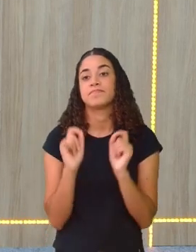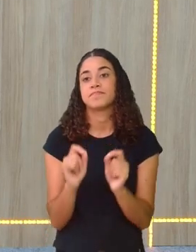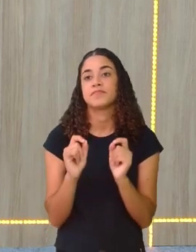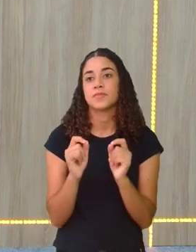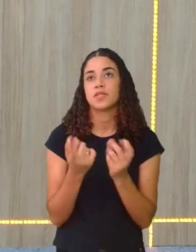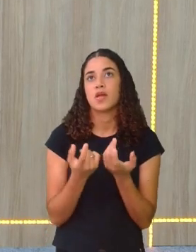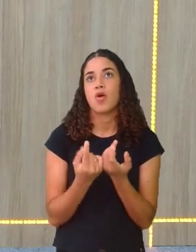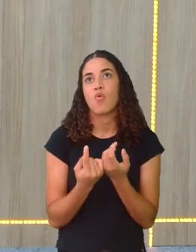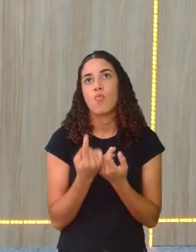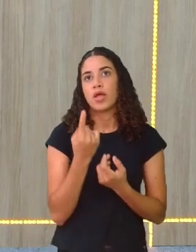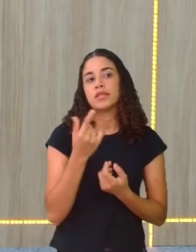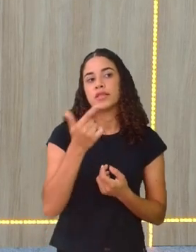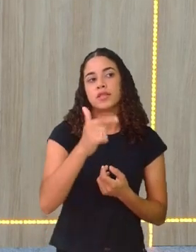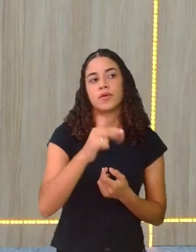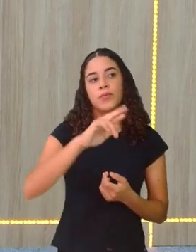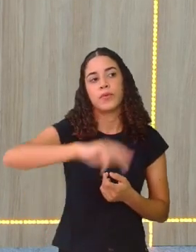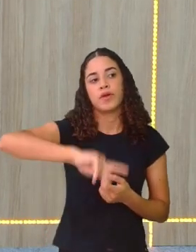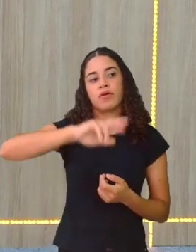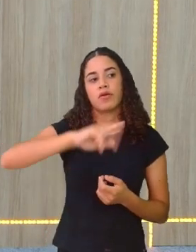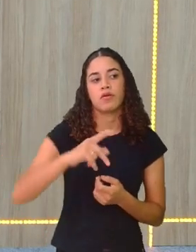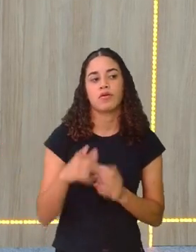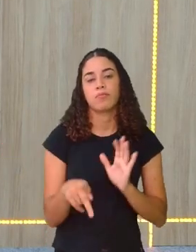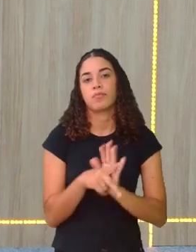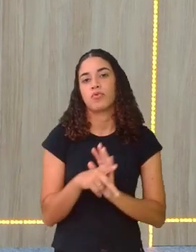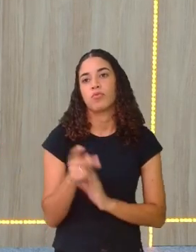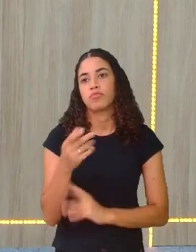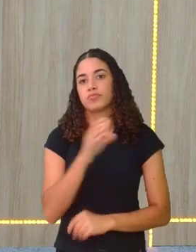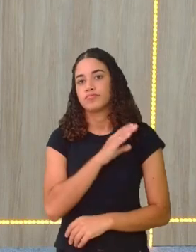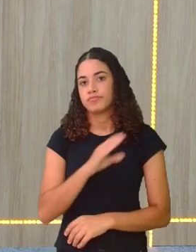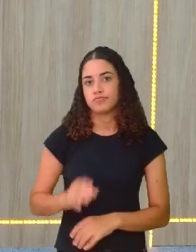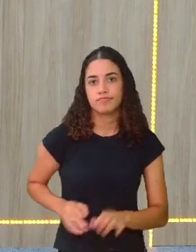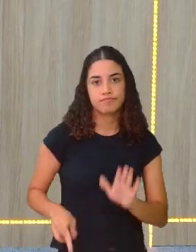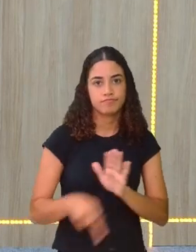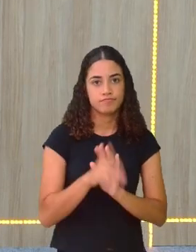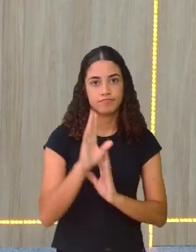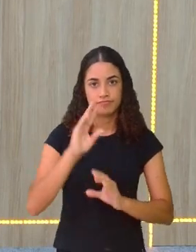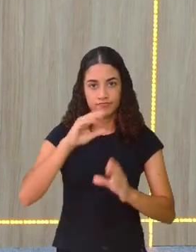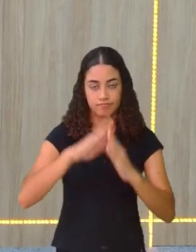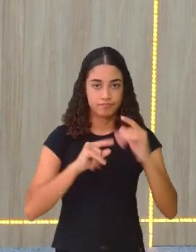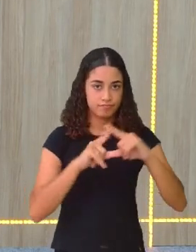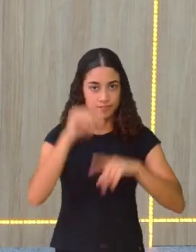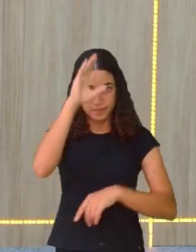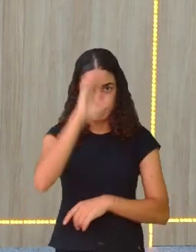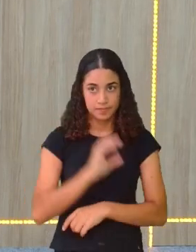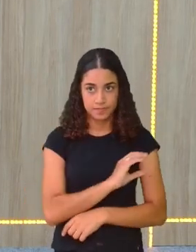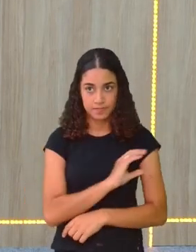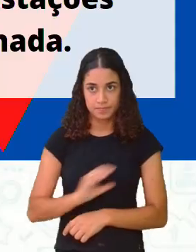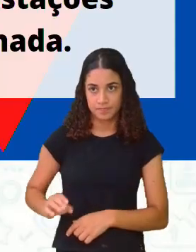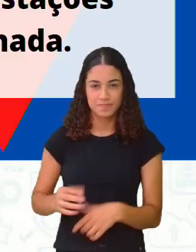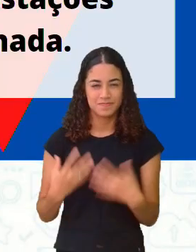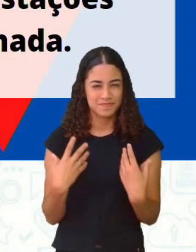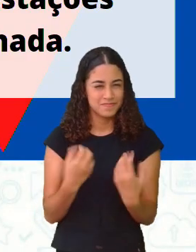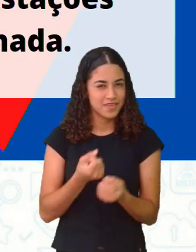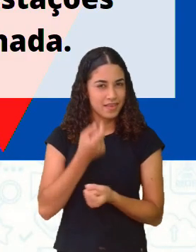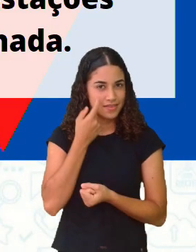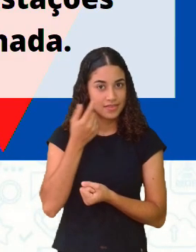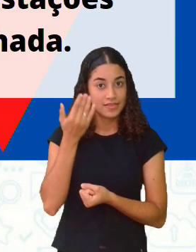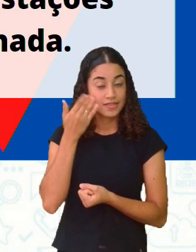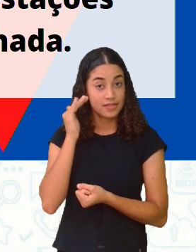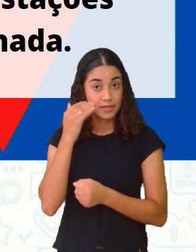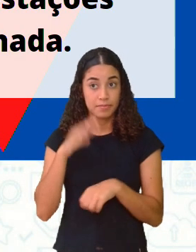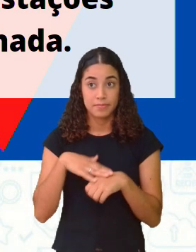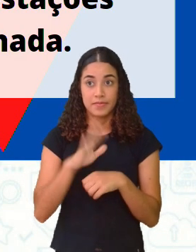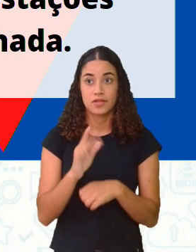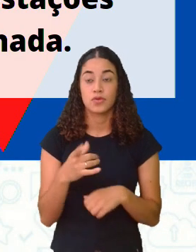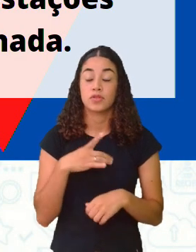elemento não cristão, às vezes, nas manifestações da igreja católica. Bora lá, vamos ver mais um pouquinho sobre o pastorio. Então,